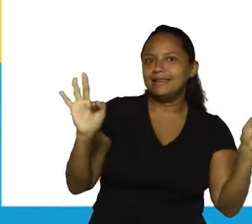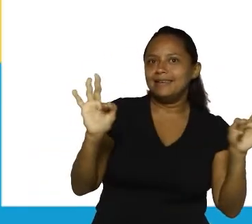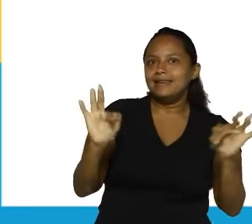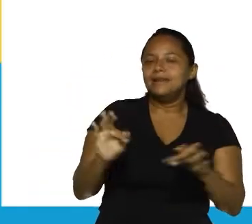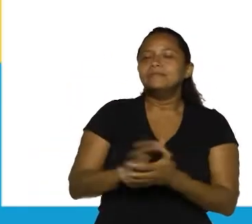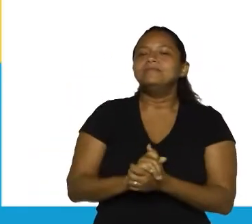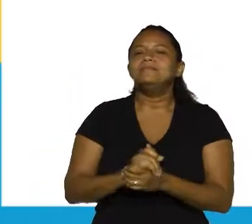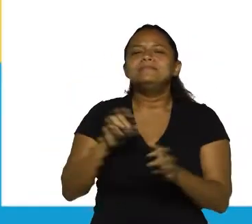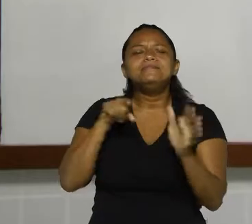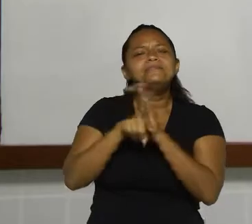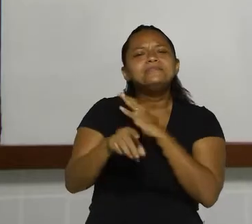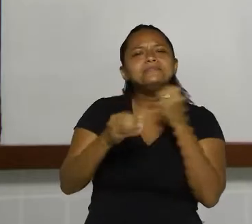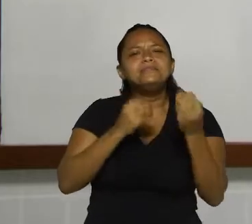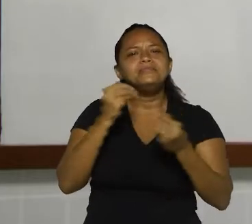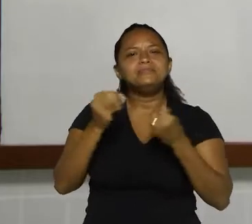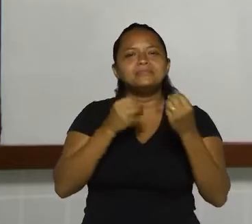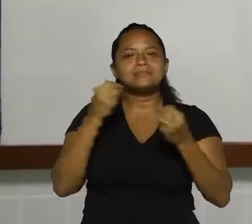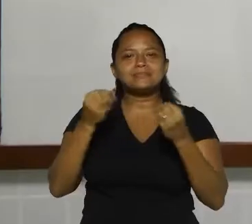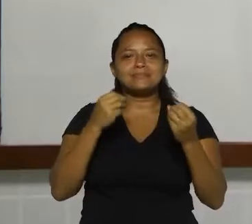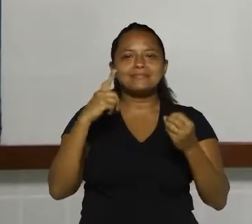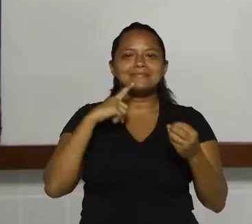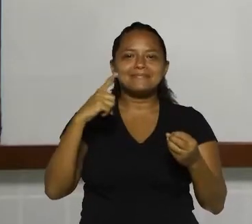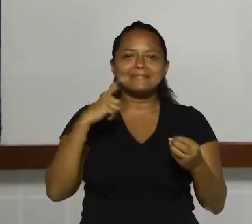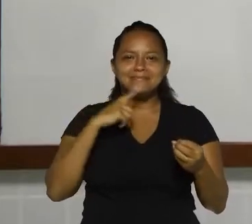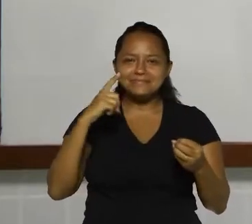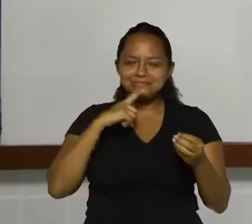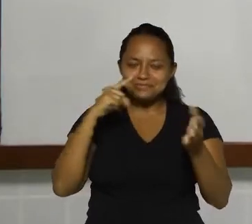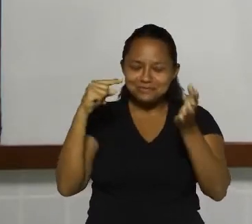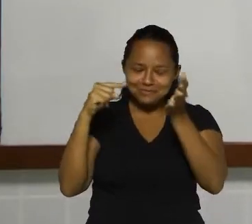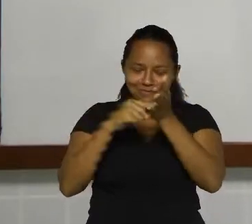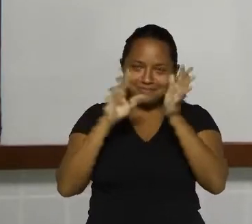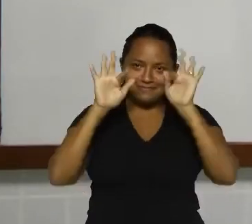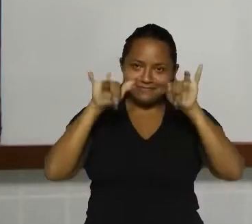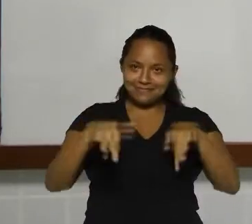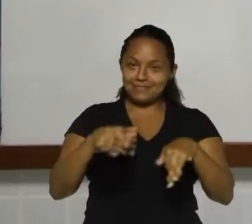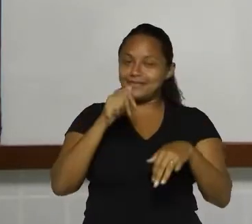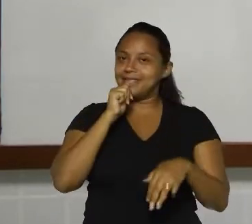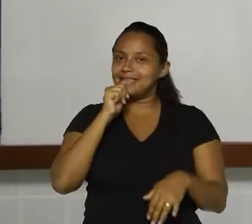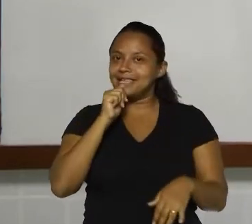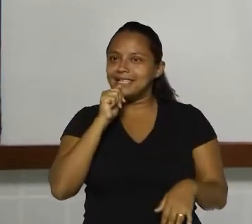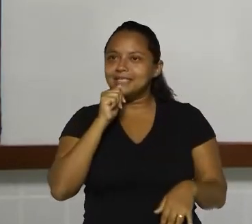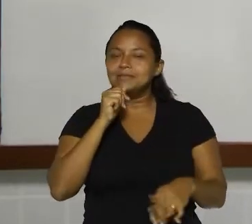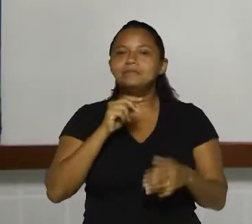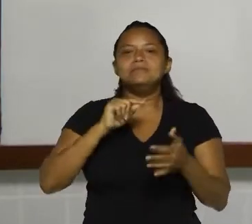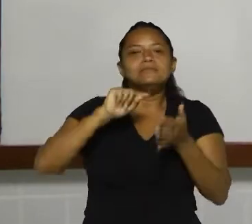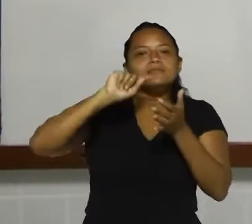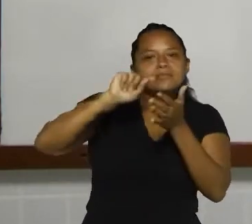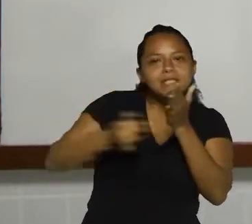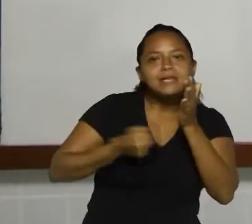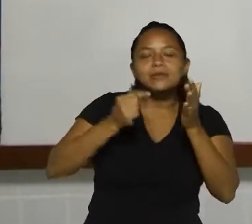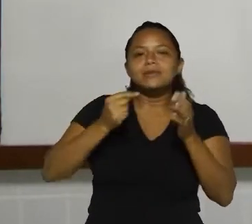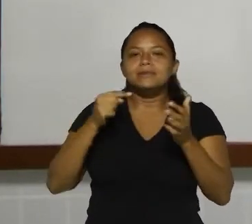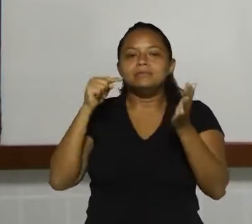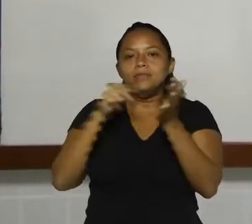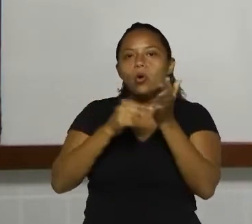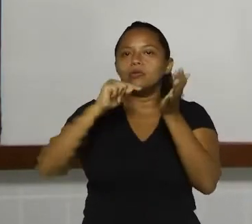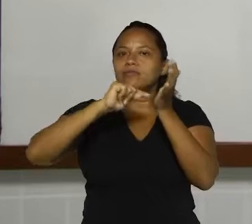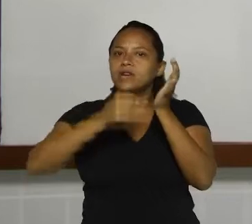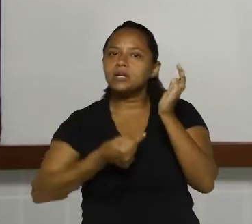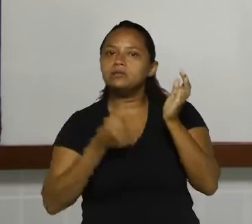Aí vocês podem se perguntar o seguinte, o que seria uma pontuação que não serve para finalizar? Vírgula, ponto e vírgula,